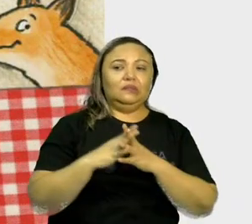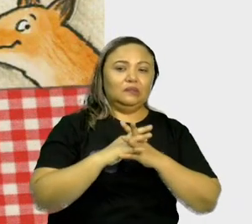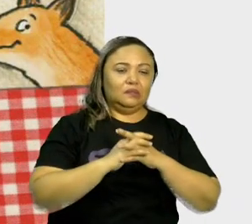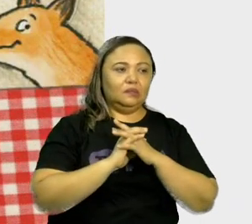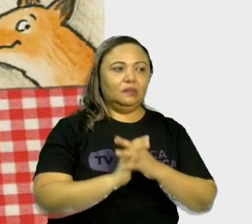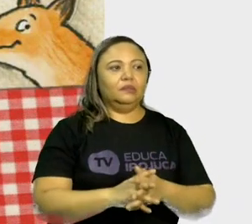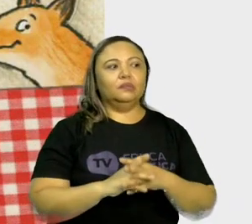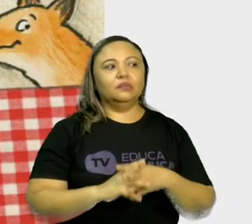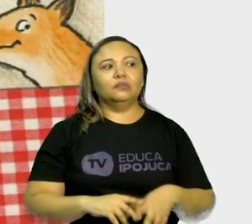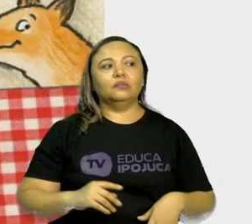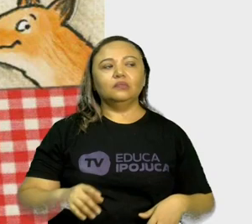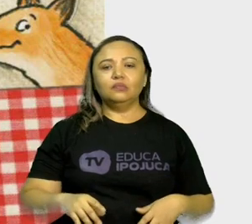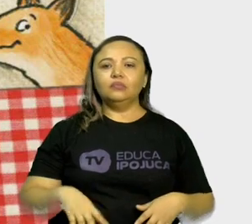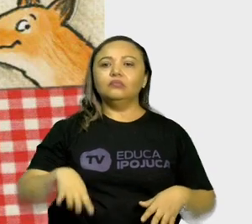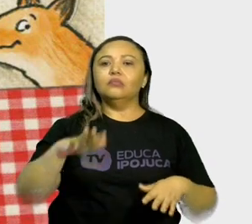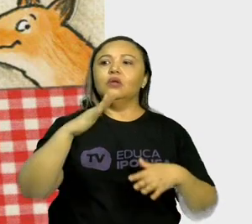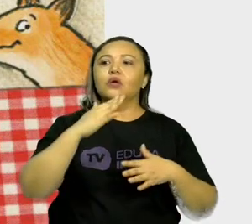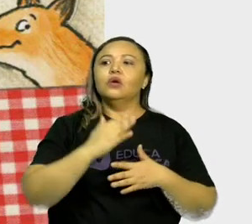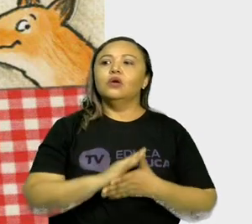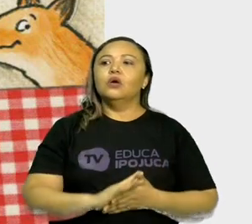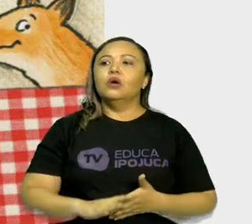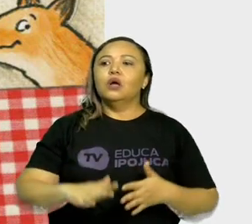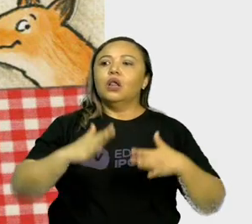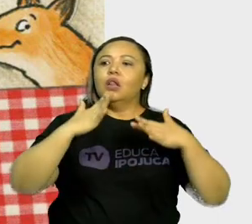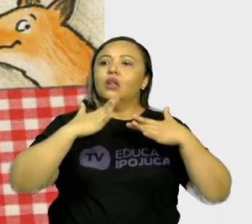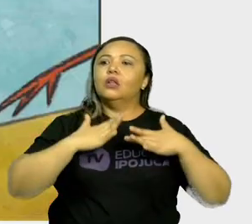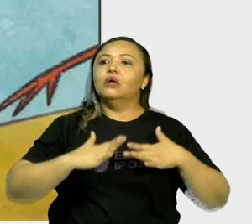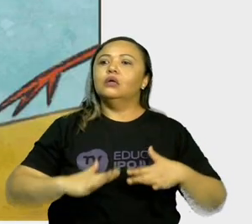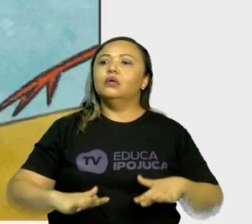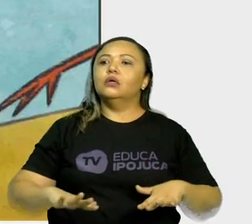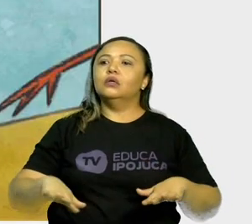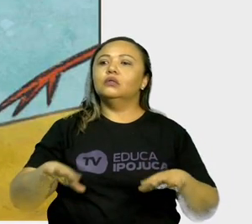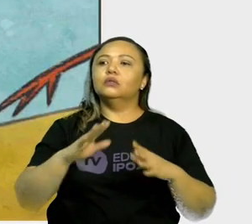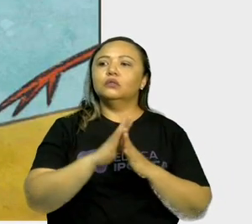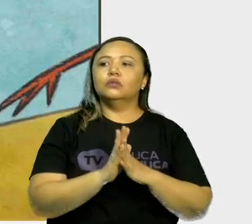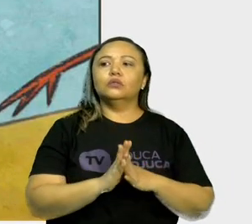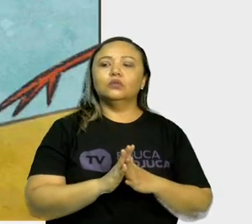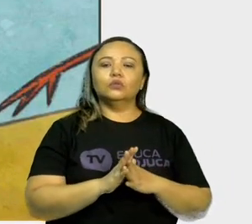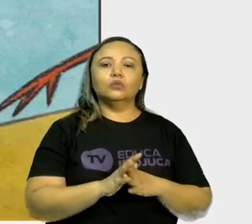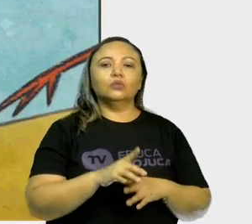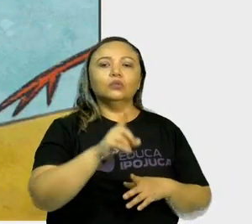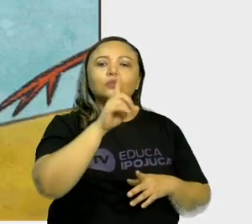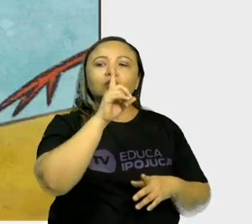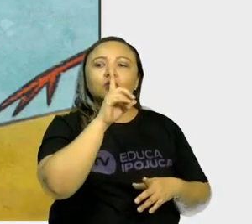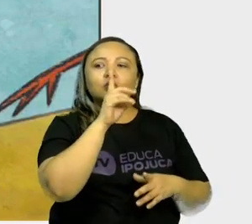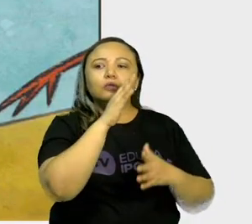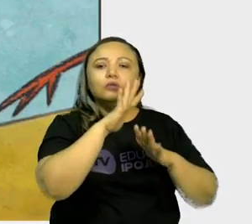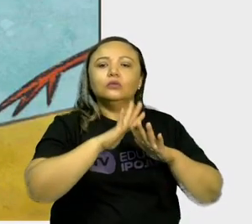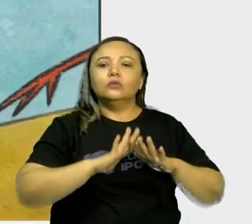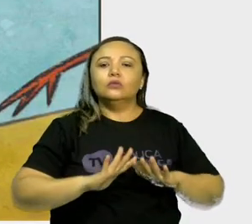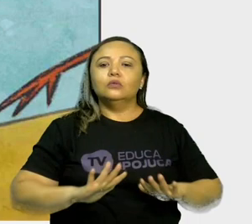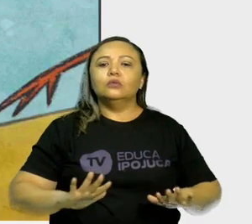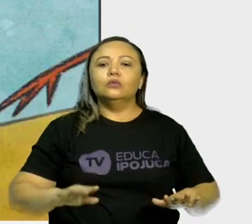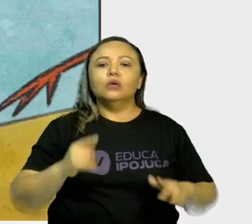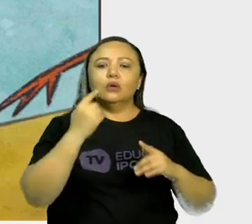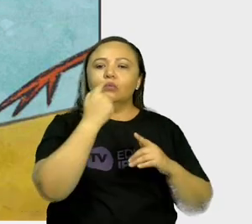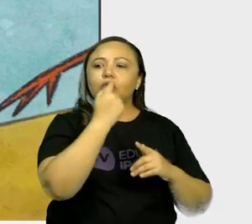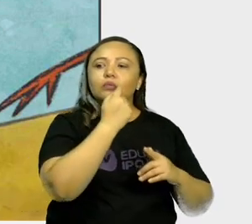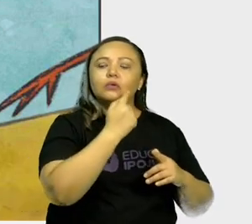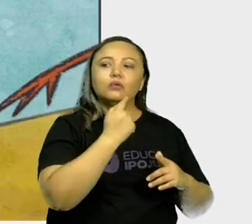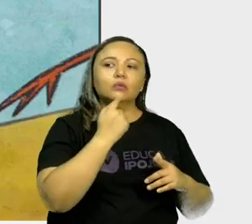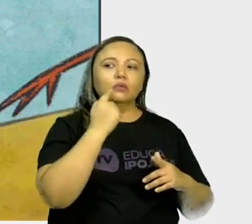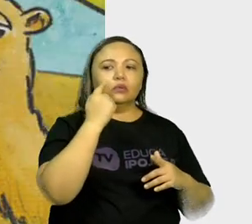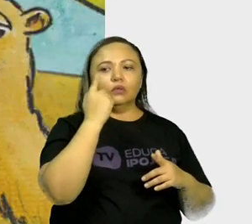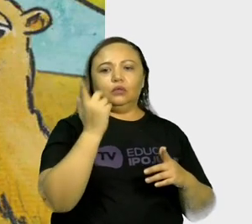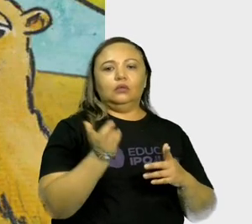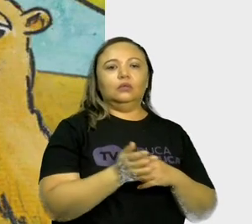Já o silêncio nunca falha. Temos também a nossa boca.